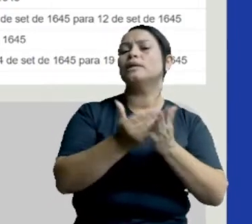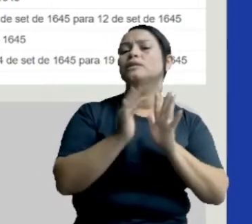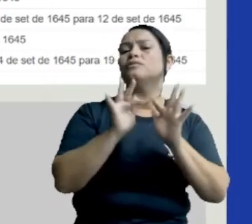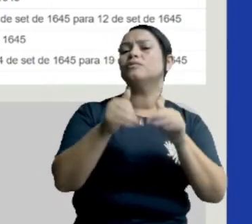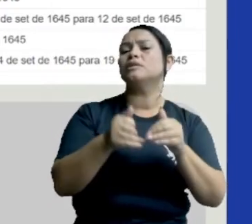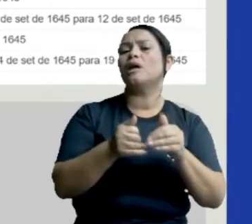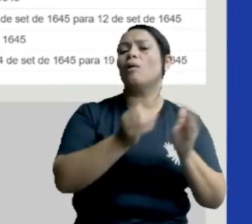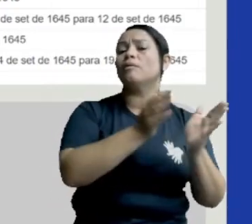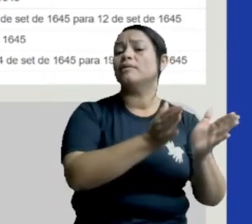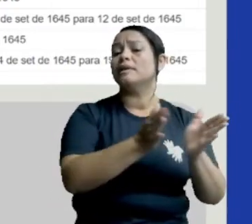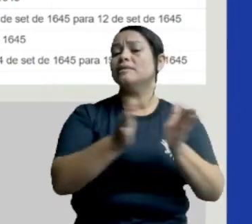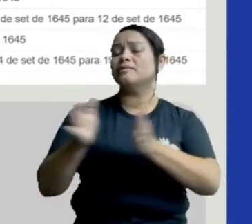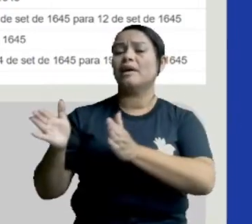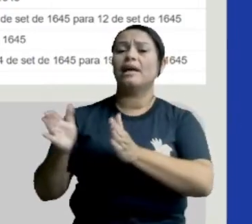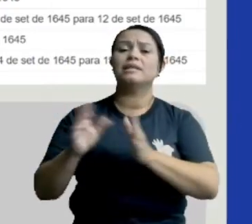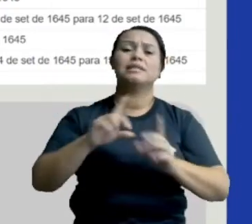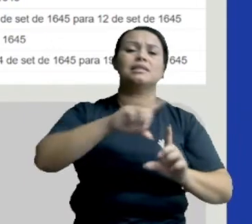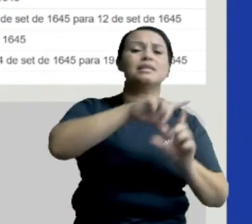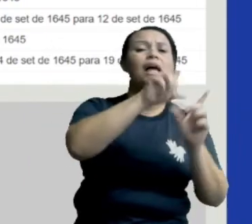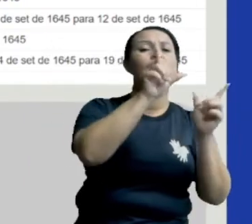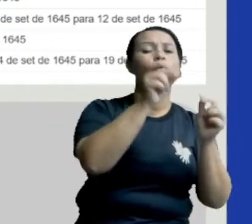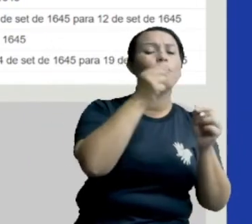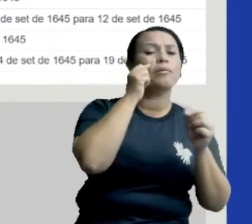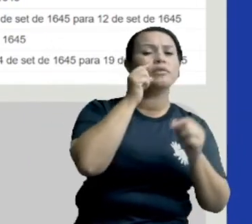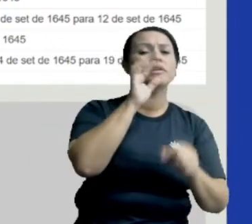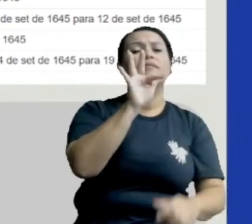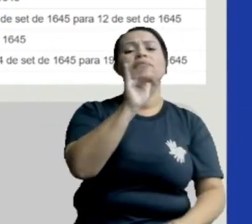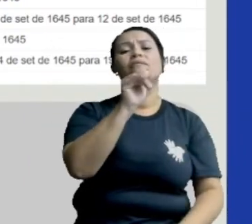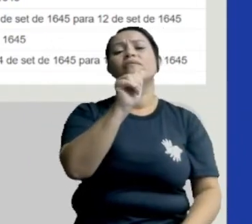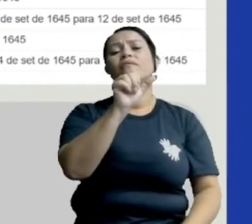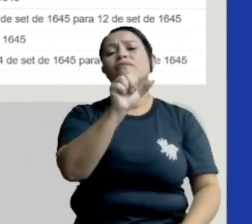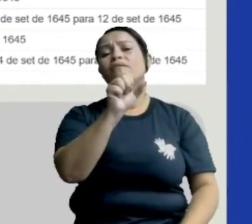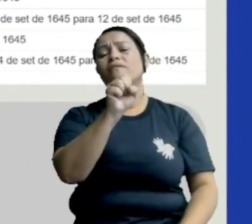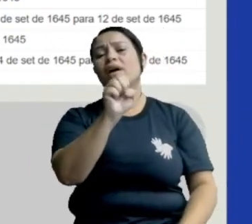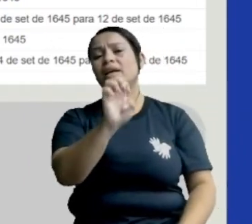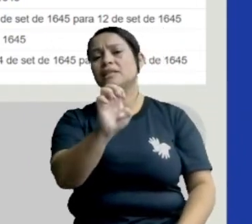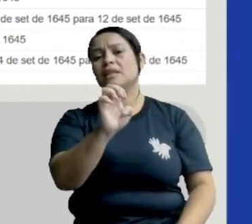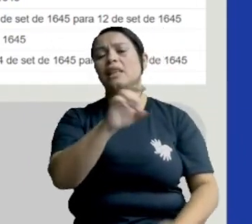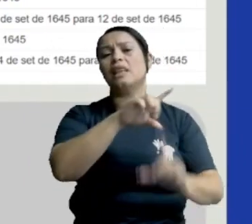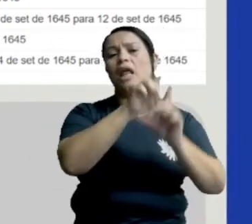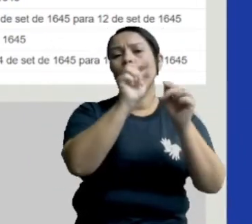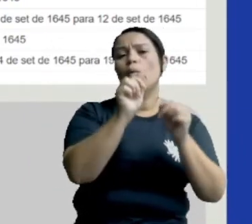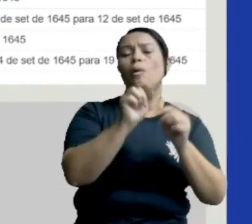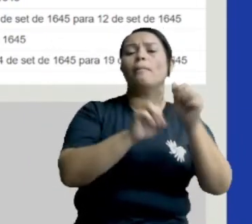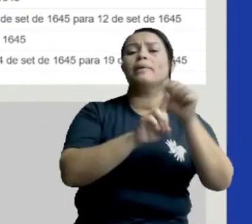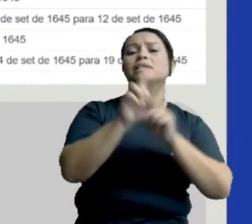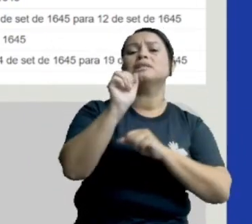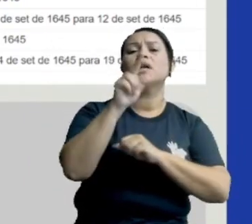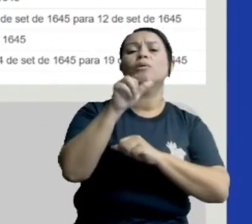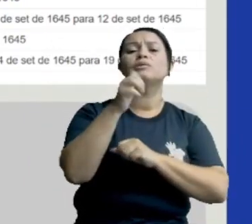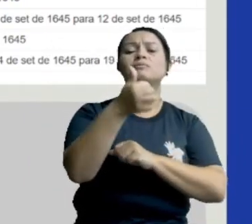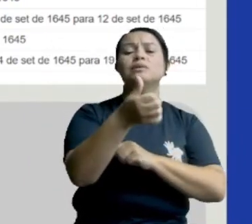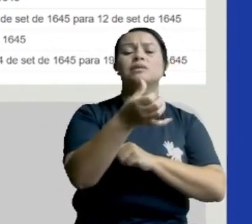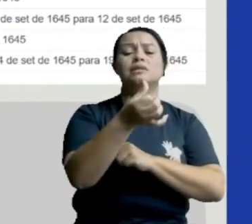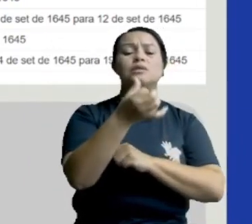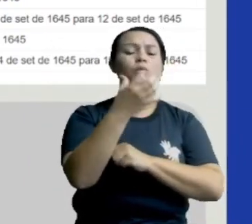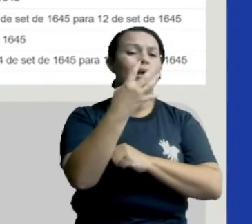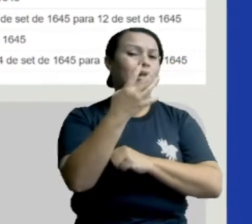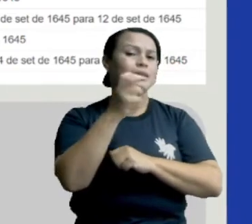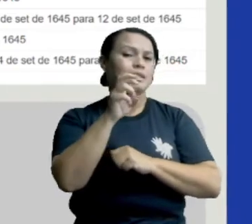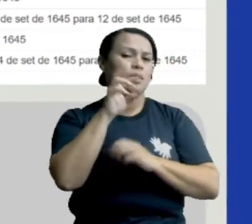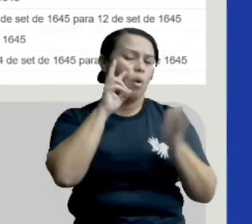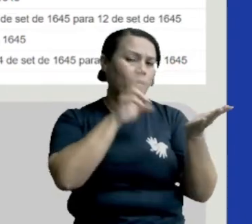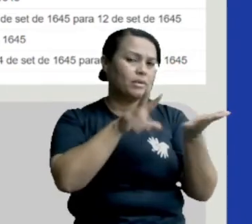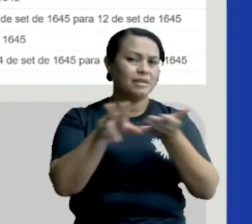Então, ó, eu tenho aqui, fases da lua para agosto de 1645. Então, como vocês podem